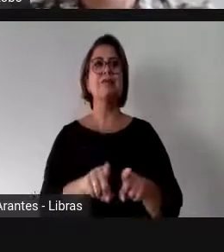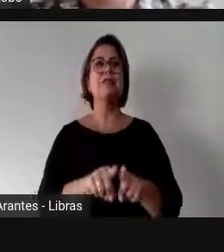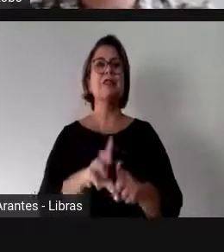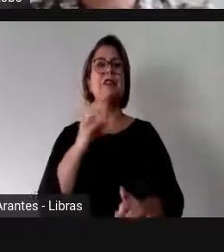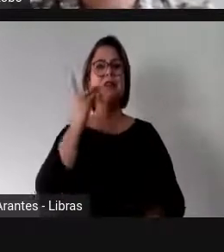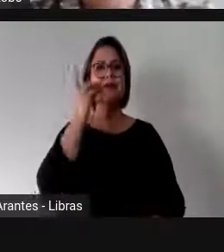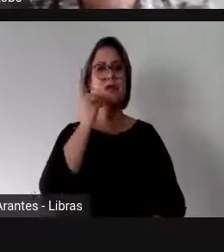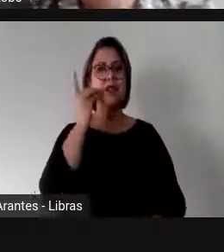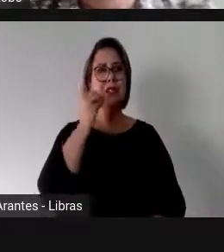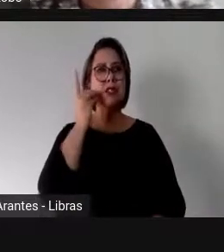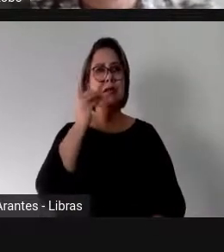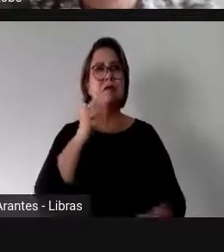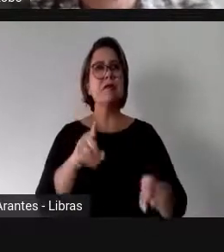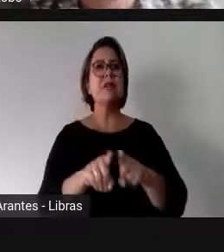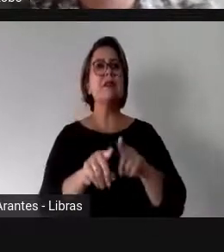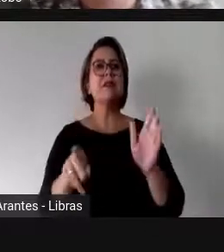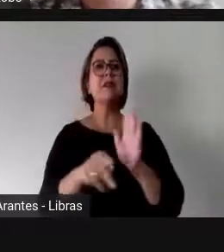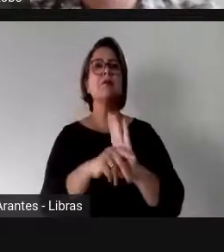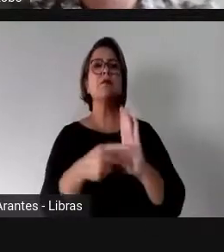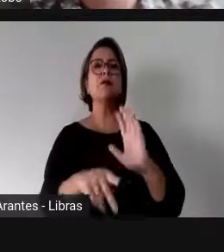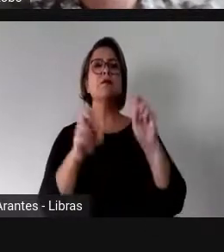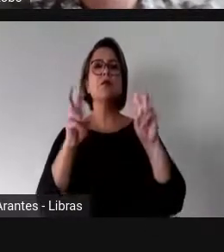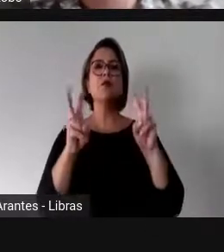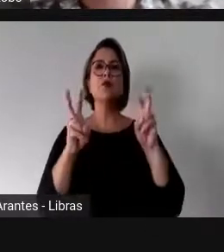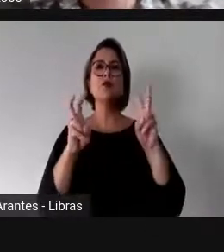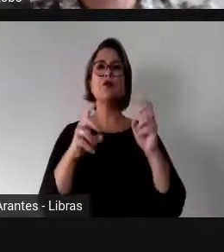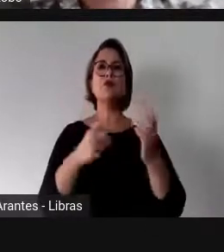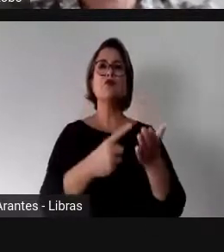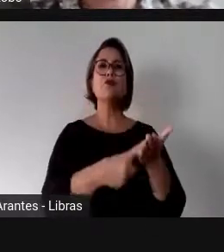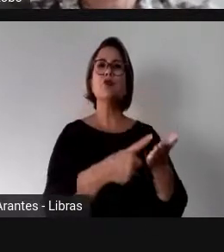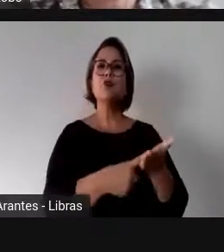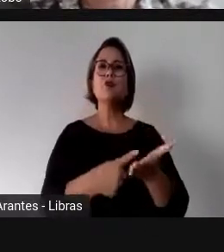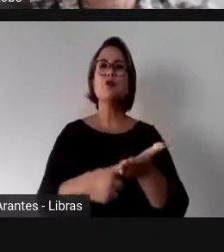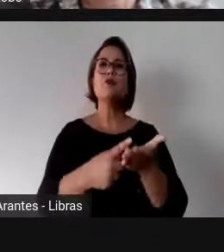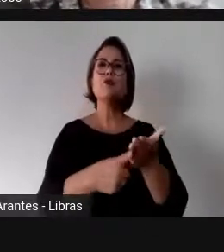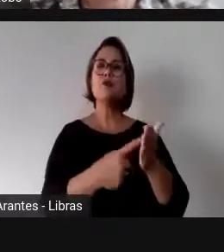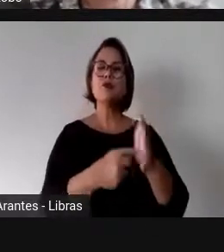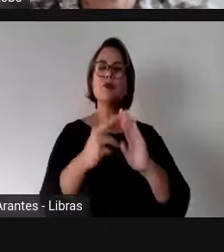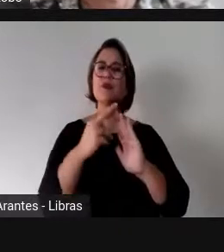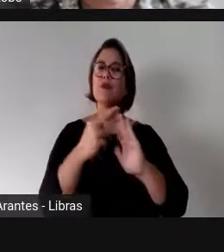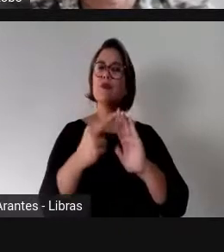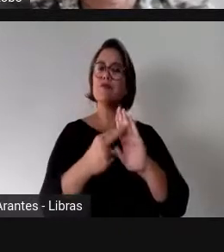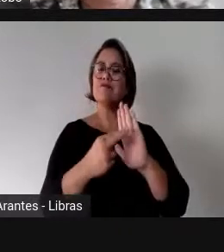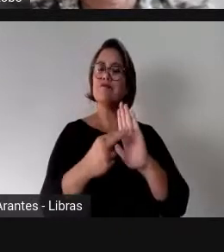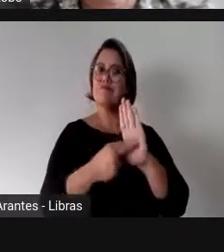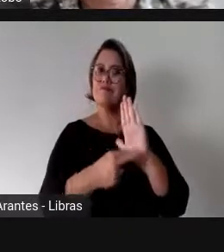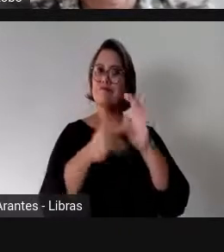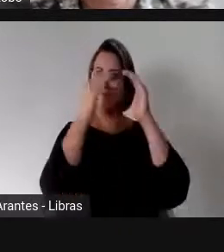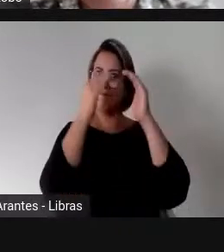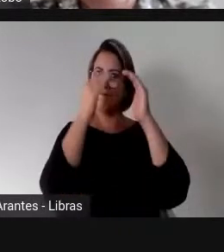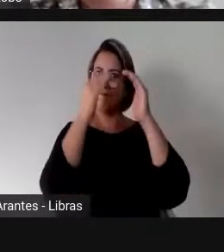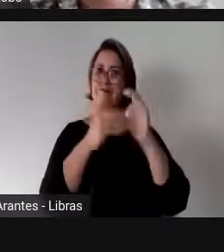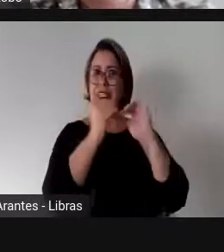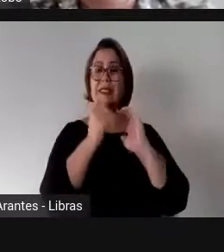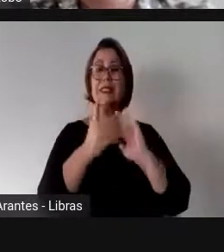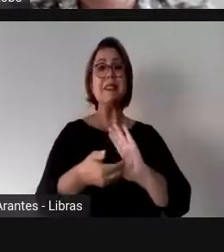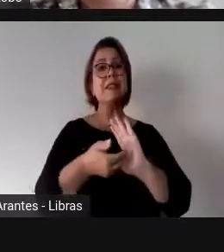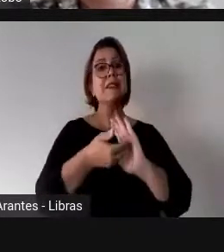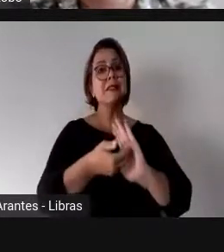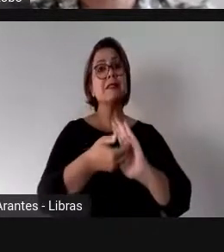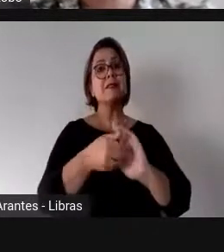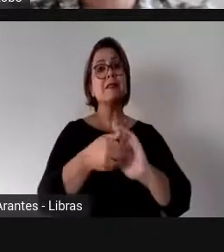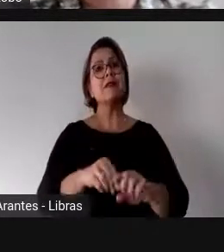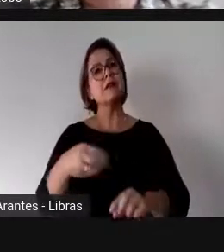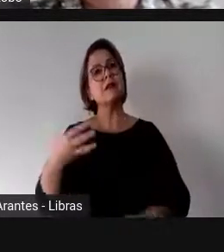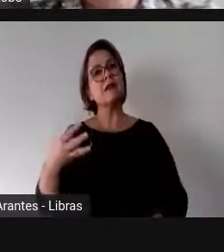atribuições específicas de acordo com o próprio Regimento da Casa. E ainda temos uma terceira forma de